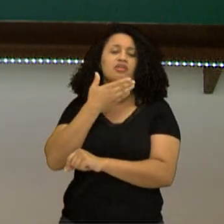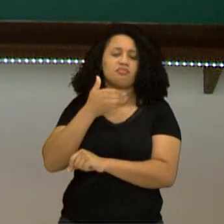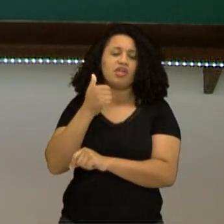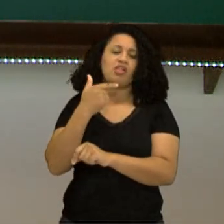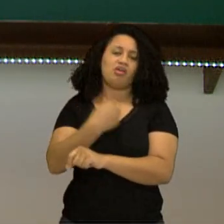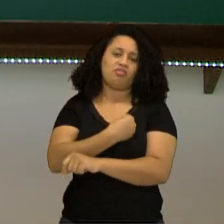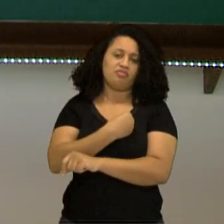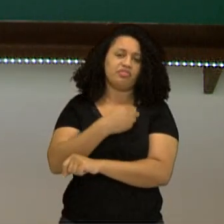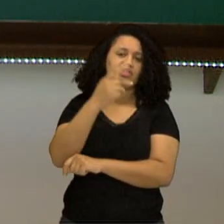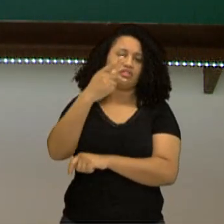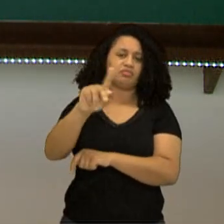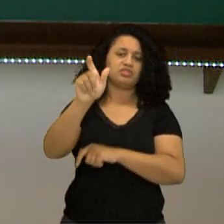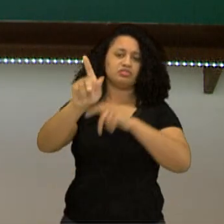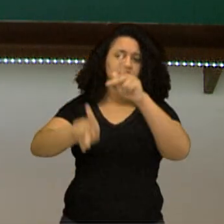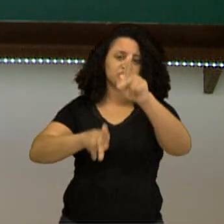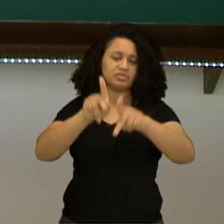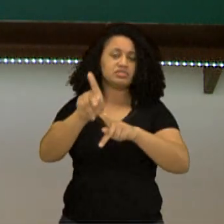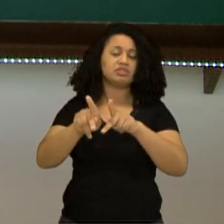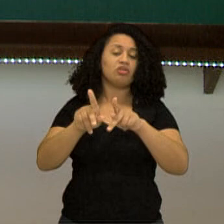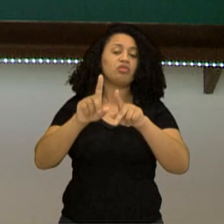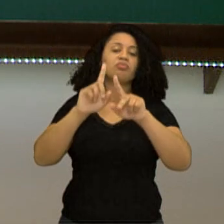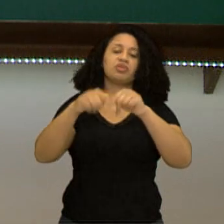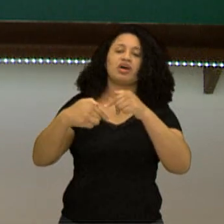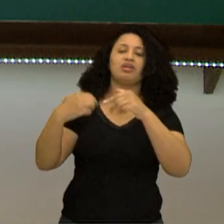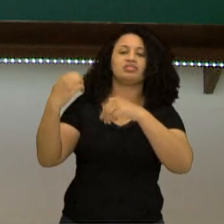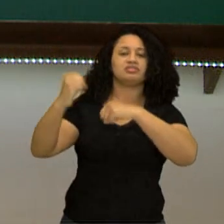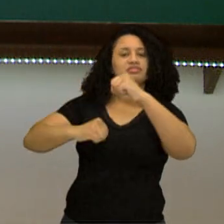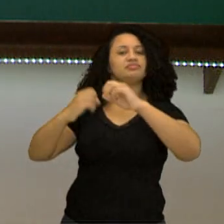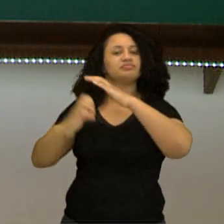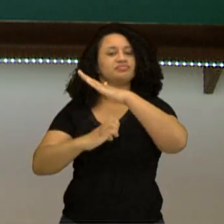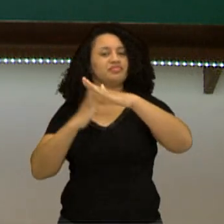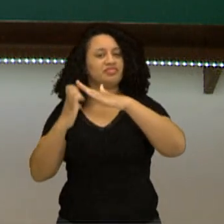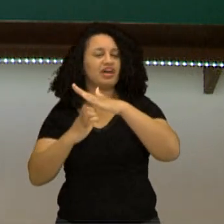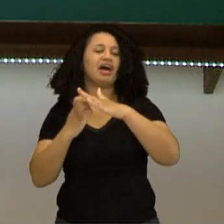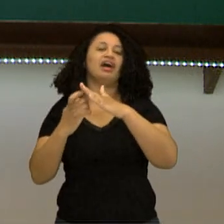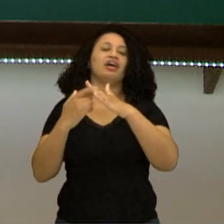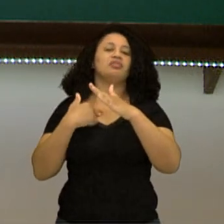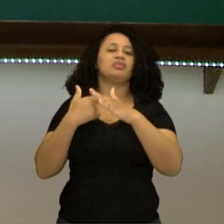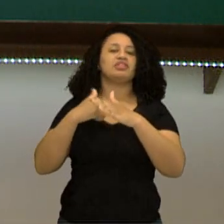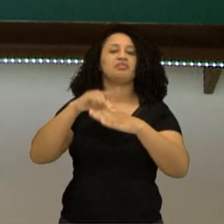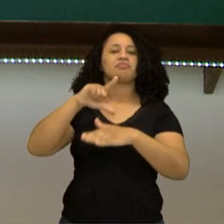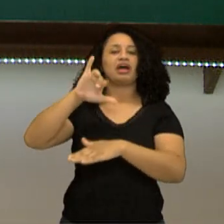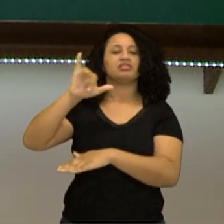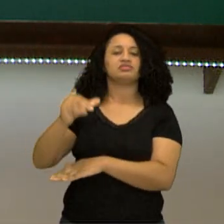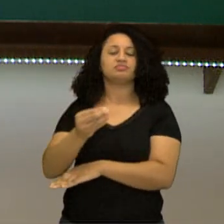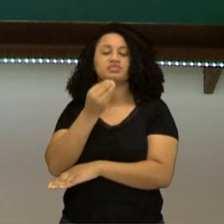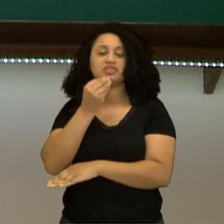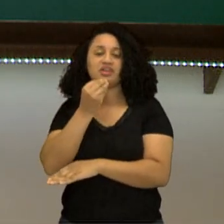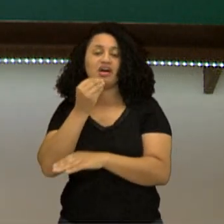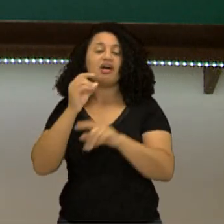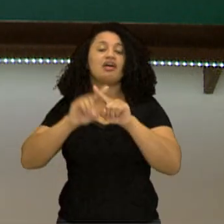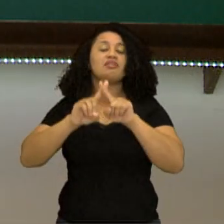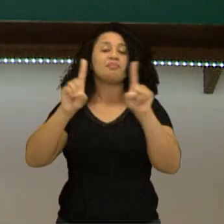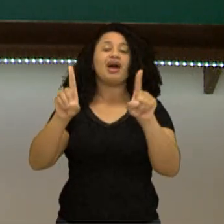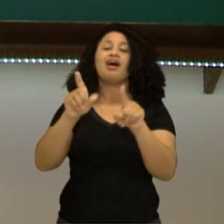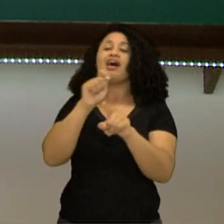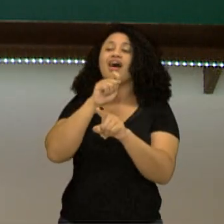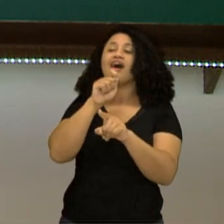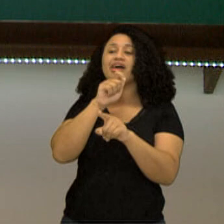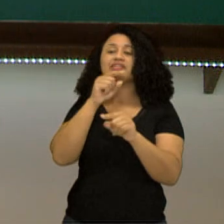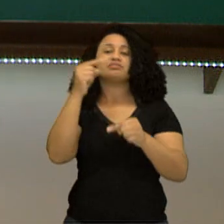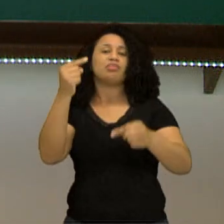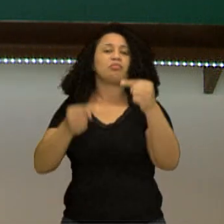oferecer melhores condições de vida por causa das fábricas, de maiores oportunidades, mas ainda havia disputa por